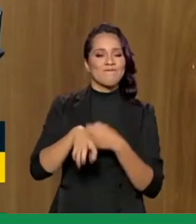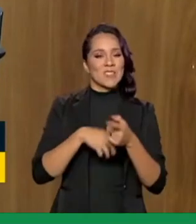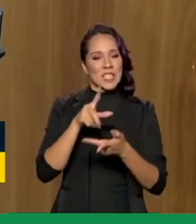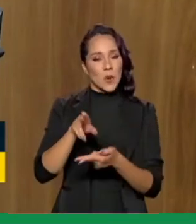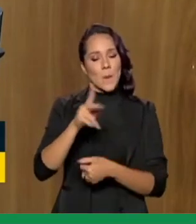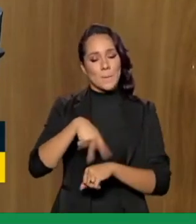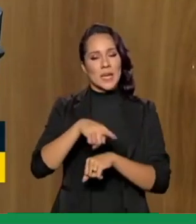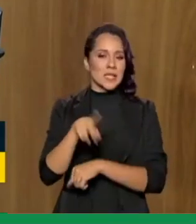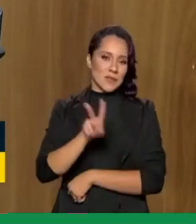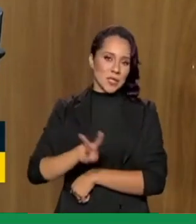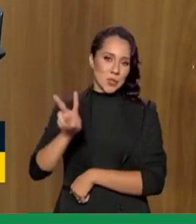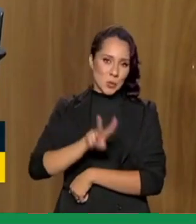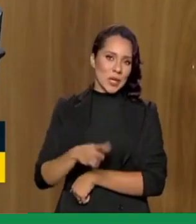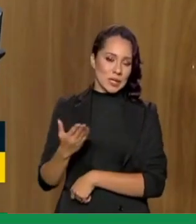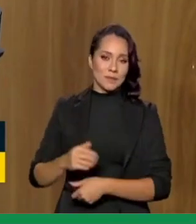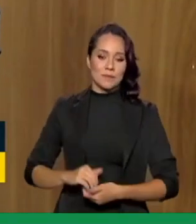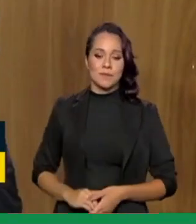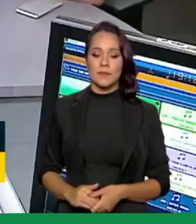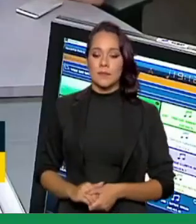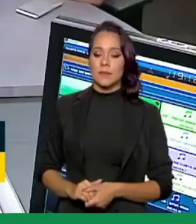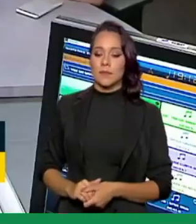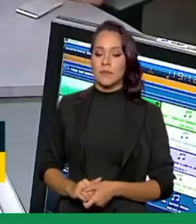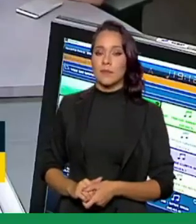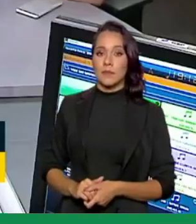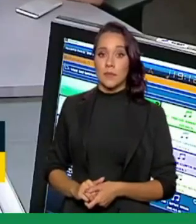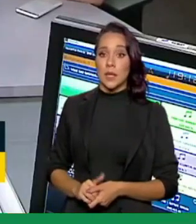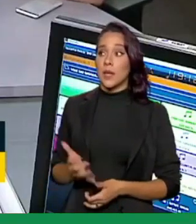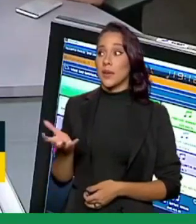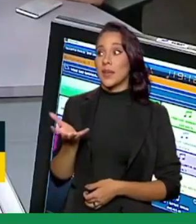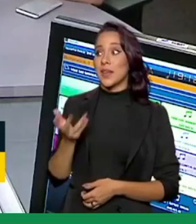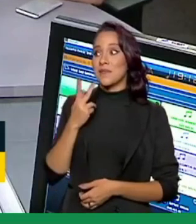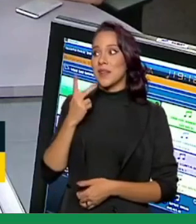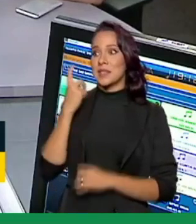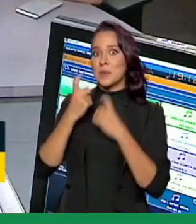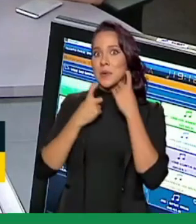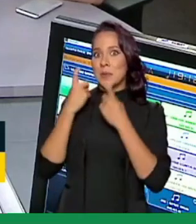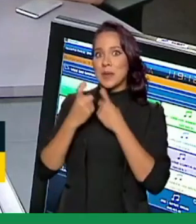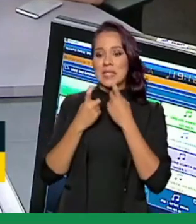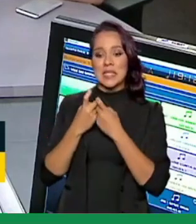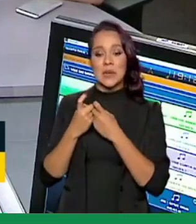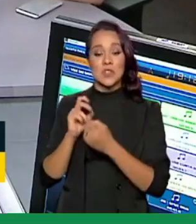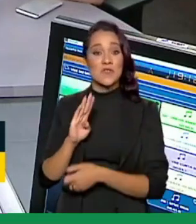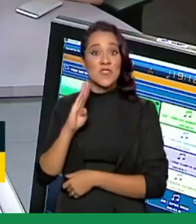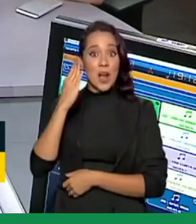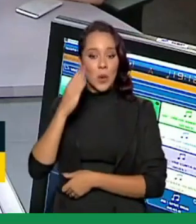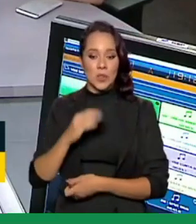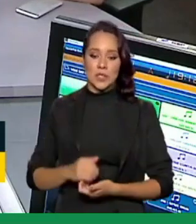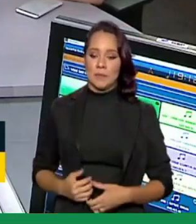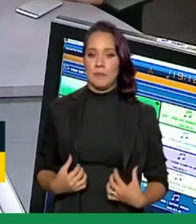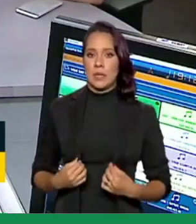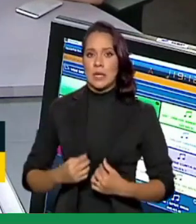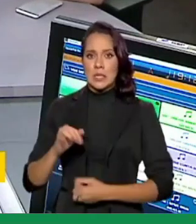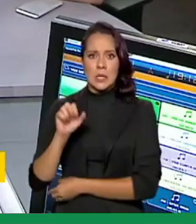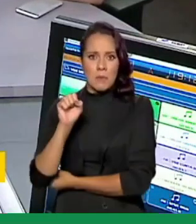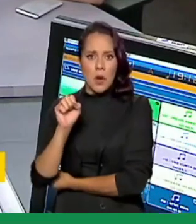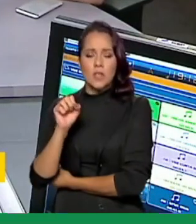o país deles estão passando nesse momento. Agora, queria insistir um pouquinho nessa preocupação com a fraude, ministro. Se o senhor puder,